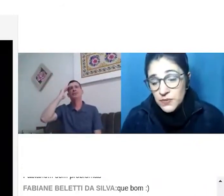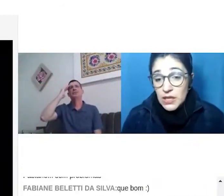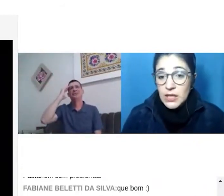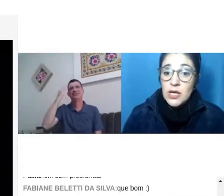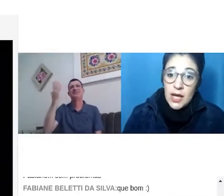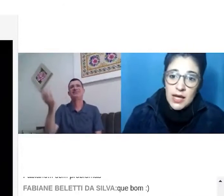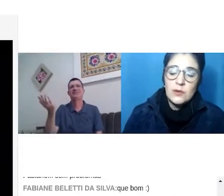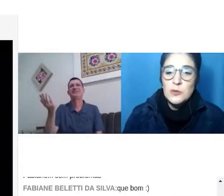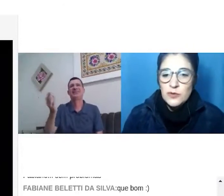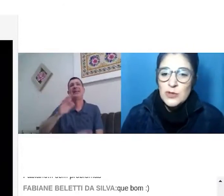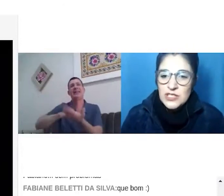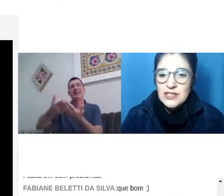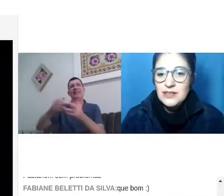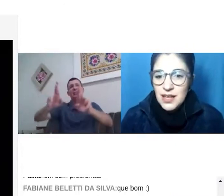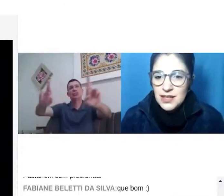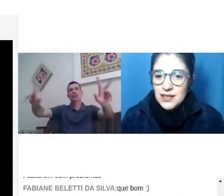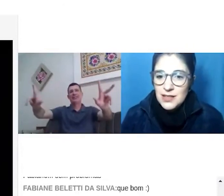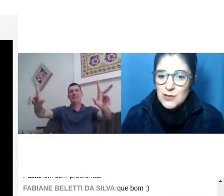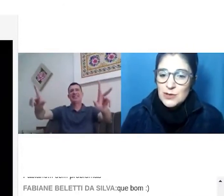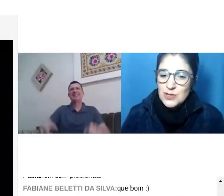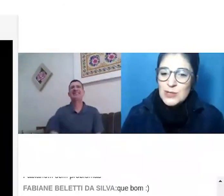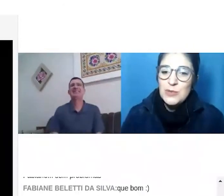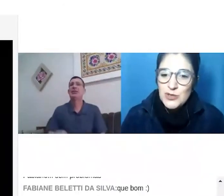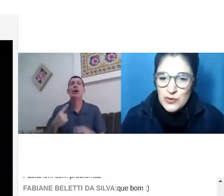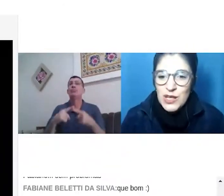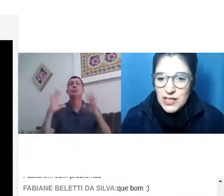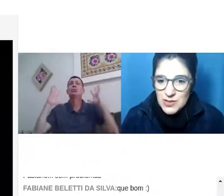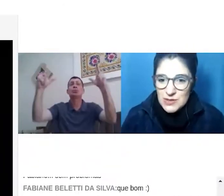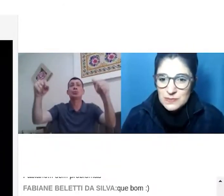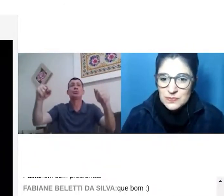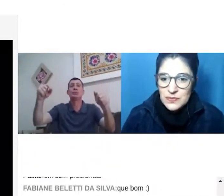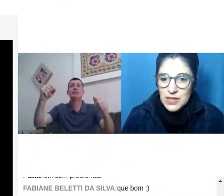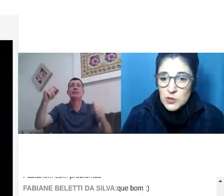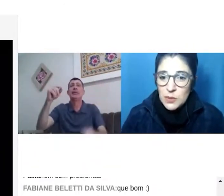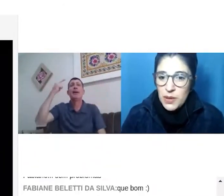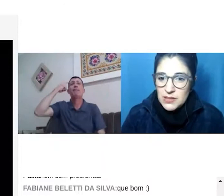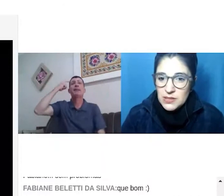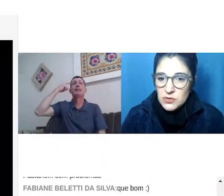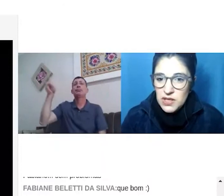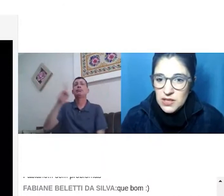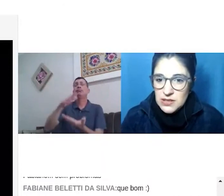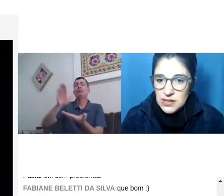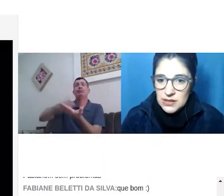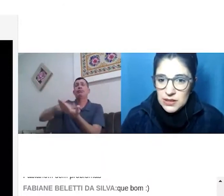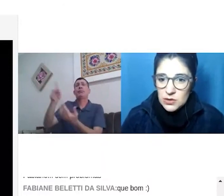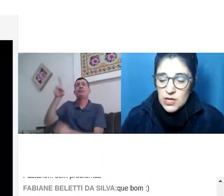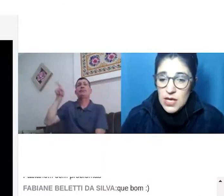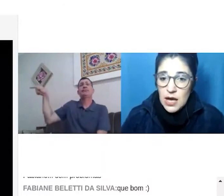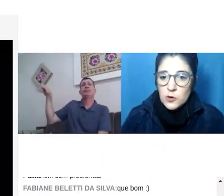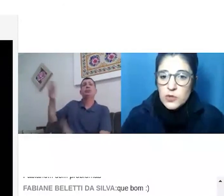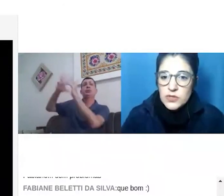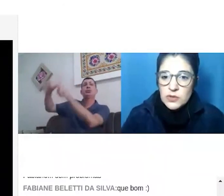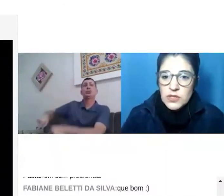aula. E, ah, quando os professores entendem isso, as coisas são bem diferentes, que os papéis são diferentes ali dentro.